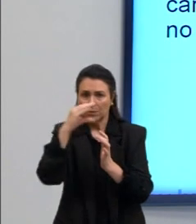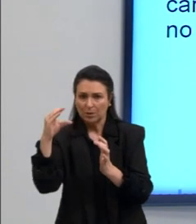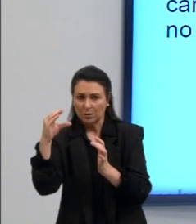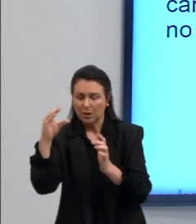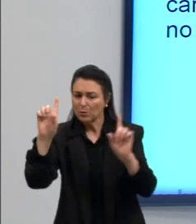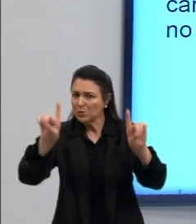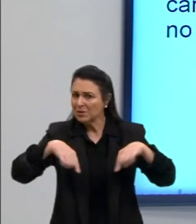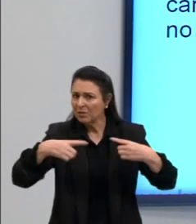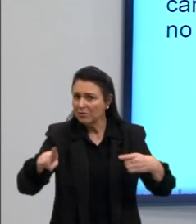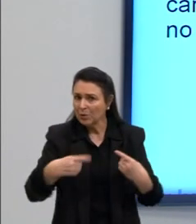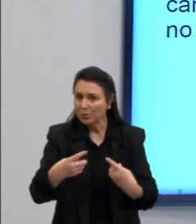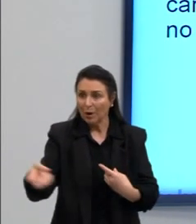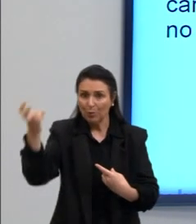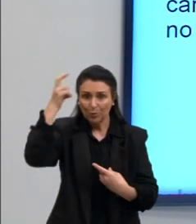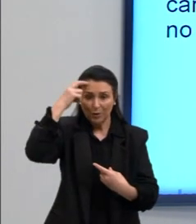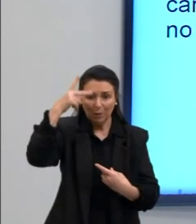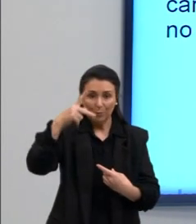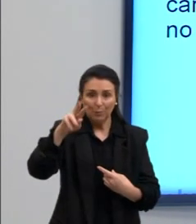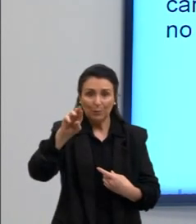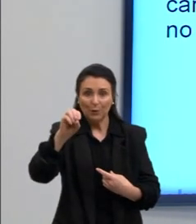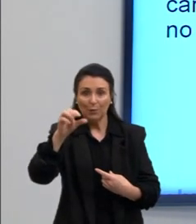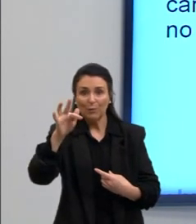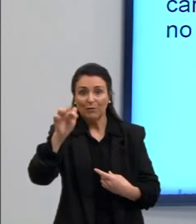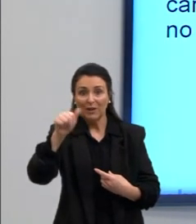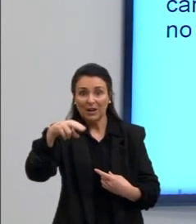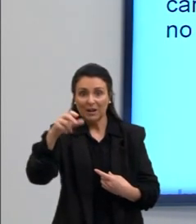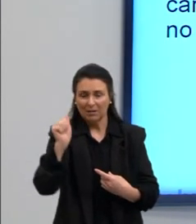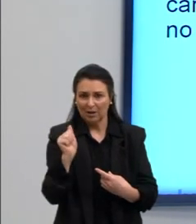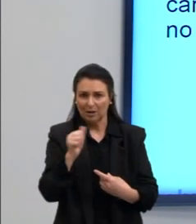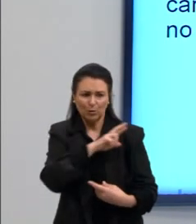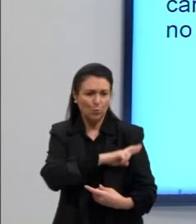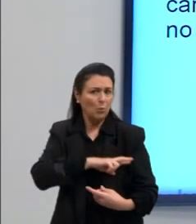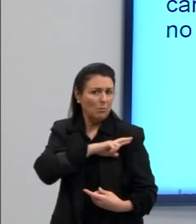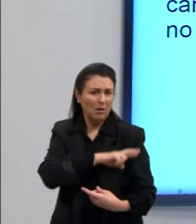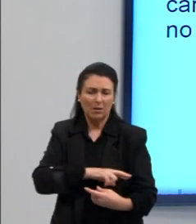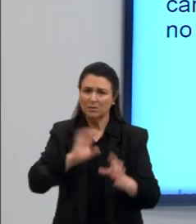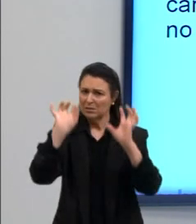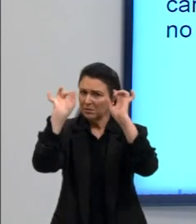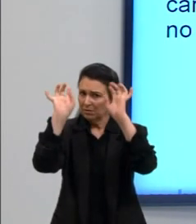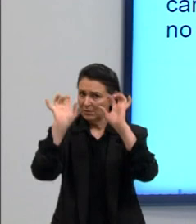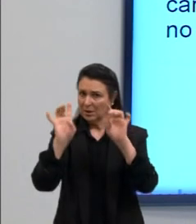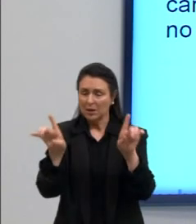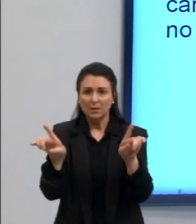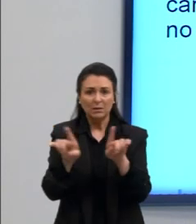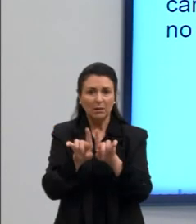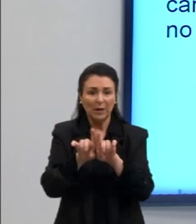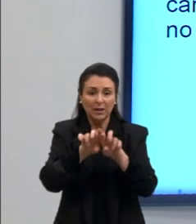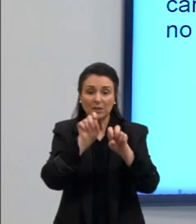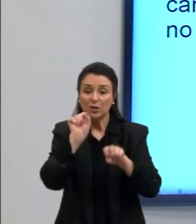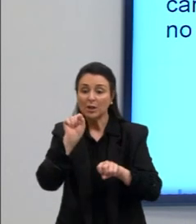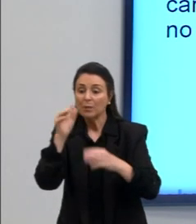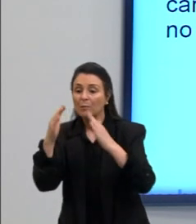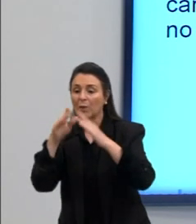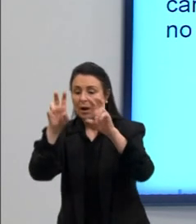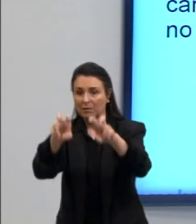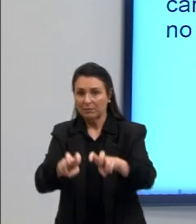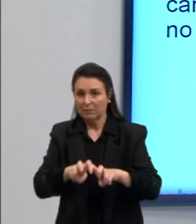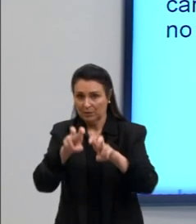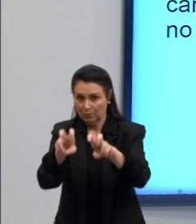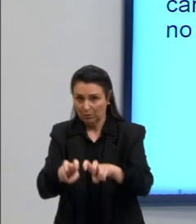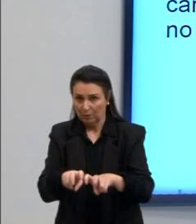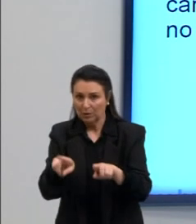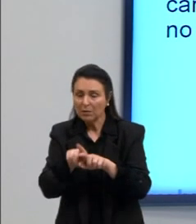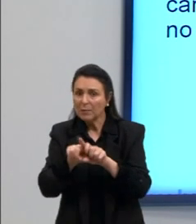cultura profana dos romances de cavalaria, mas também a cultura folclórica dos camponeses e igualmente dos